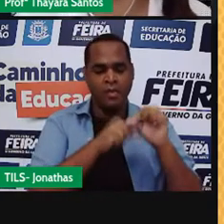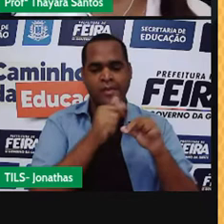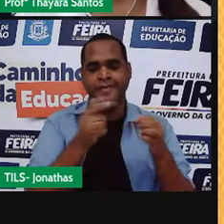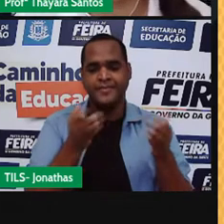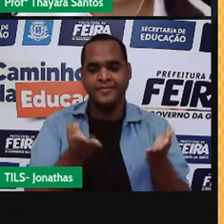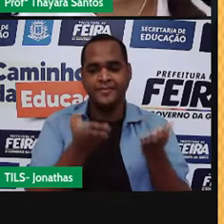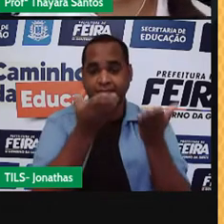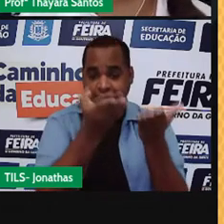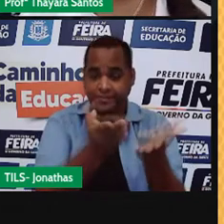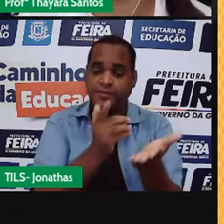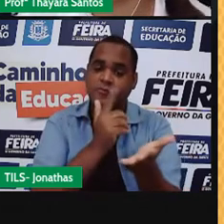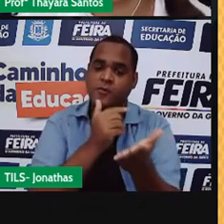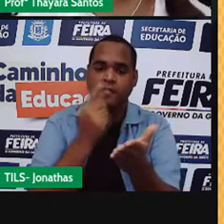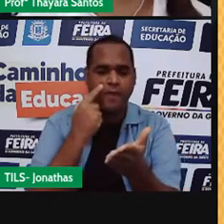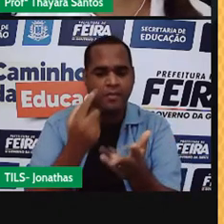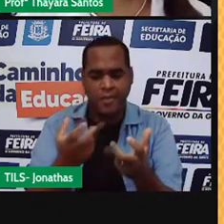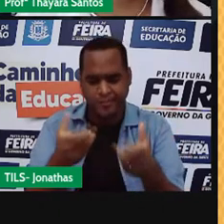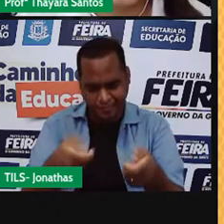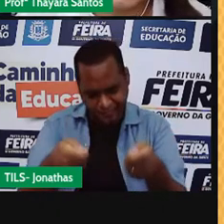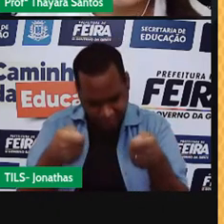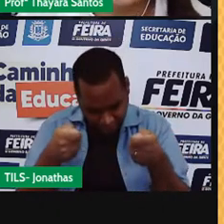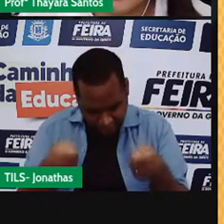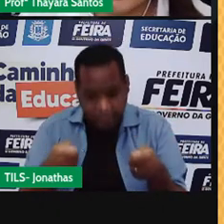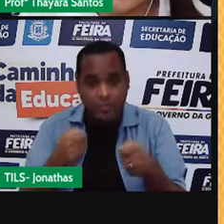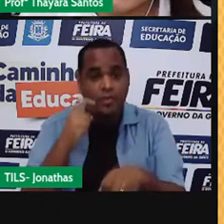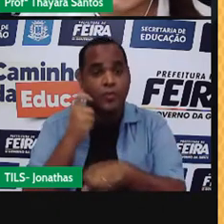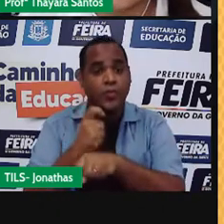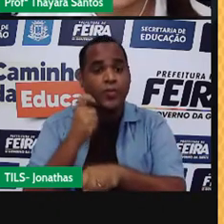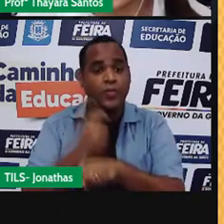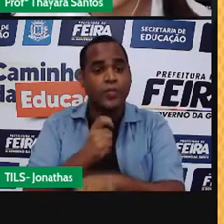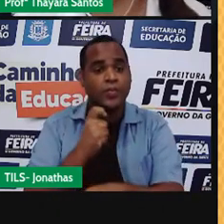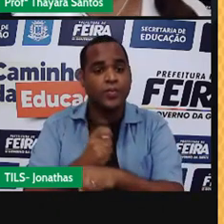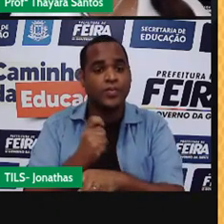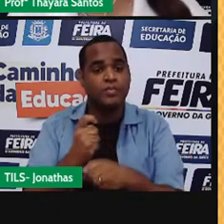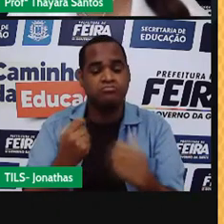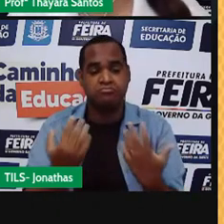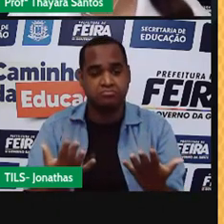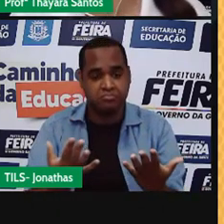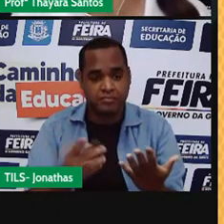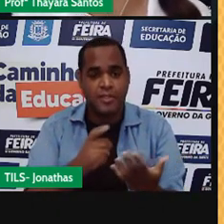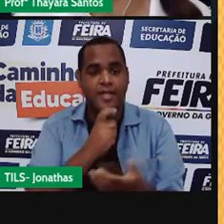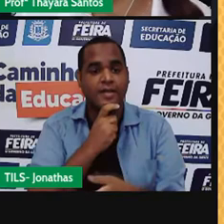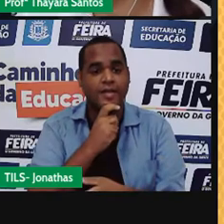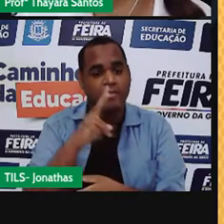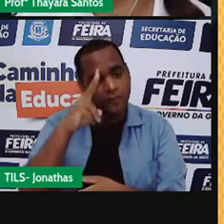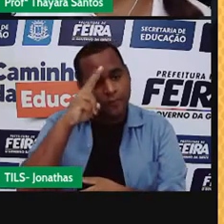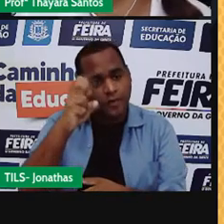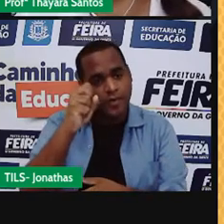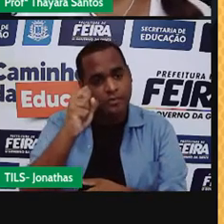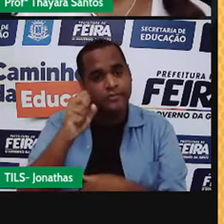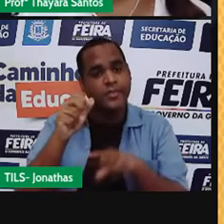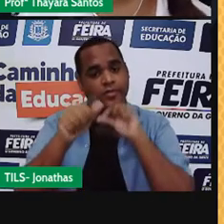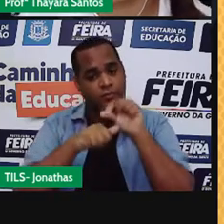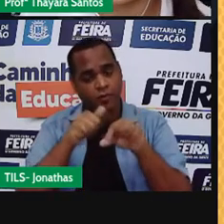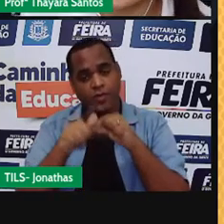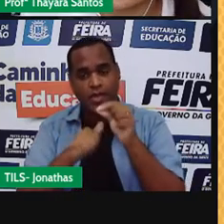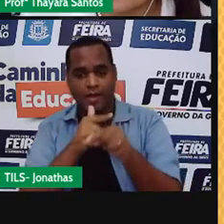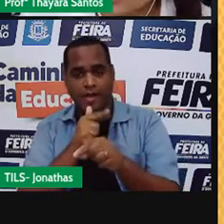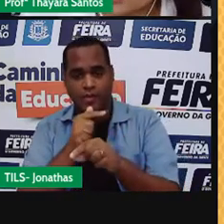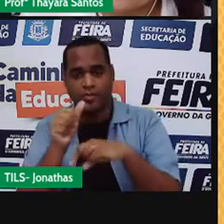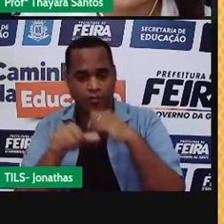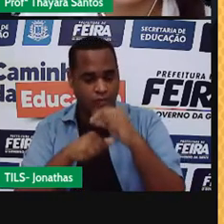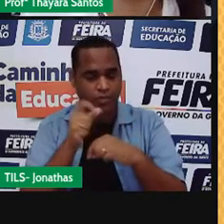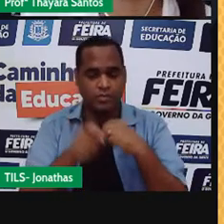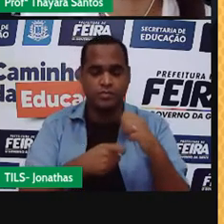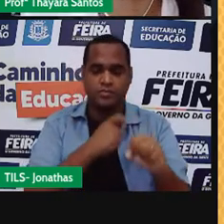congelador, depois de algumas horas a gente vai lá, vai estar sólido, vai estar congelado. Então, essa mudança de estado líquido para o estado